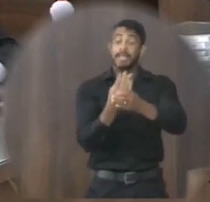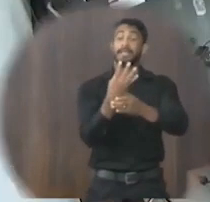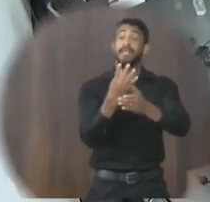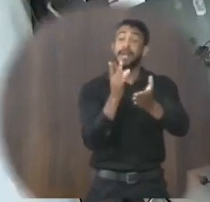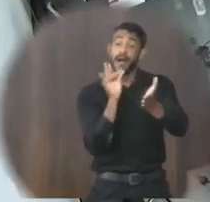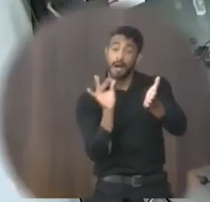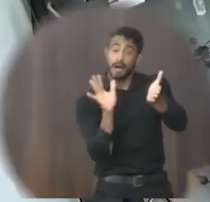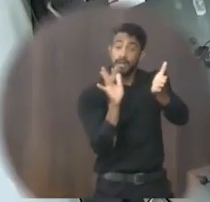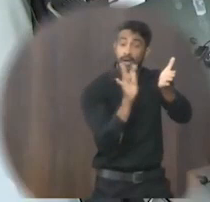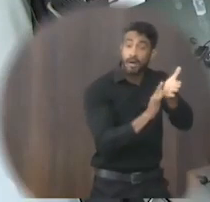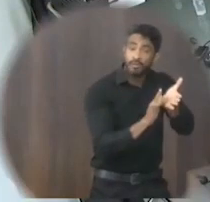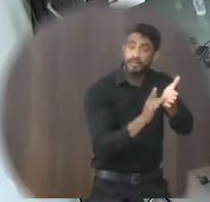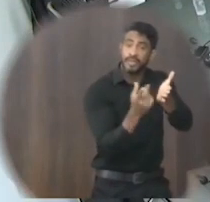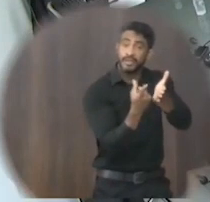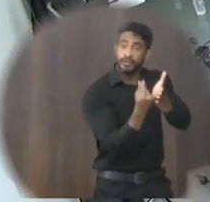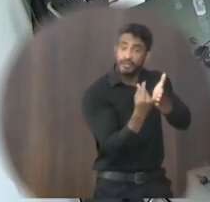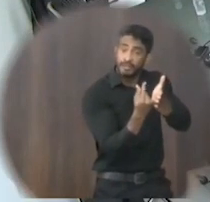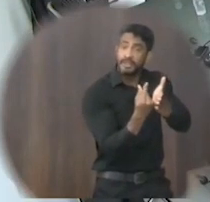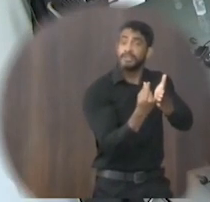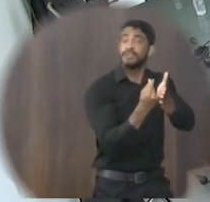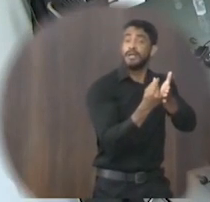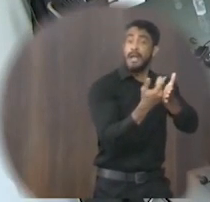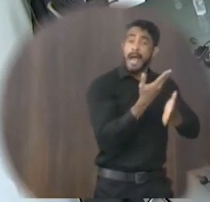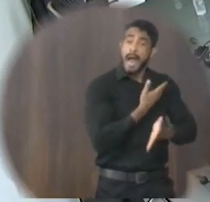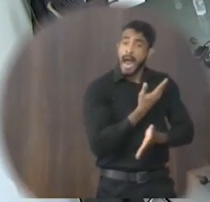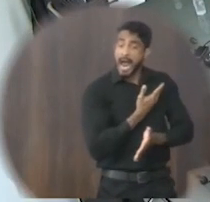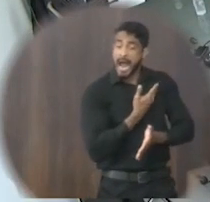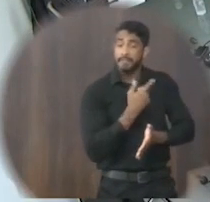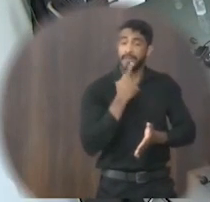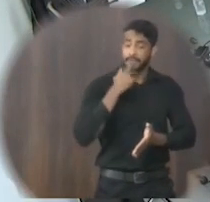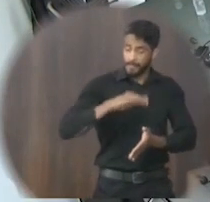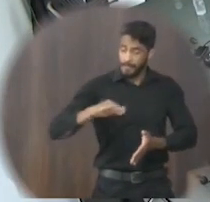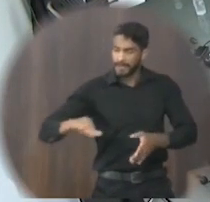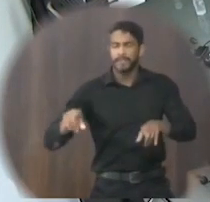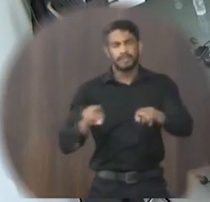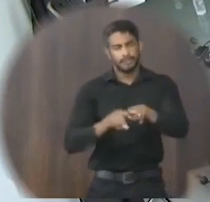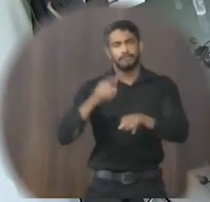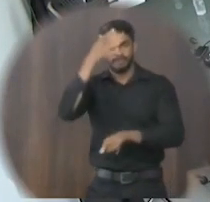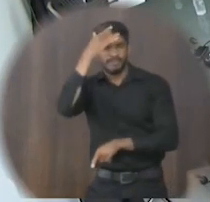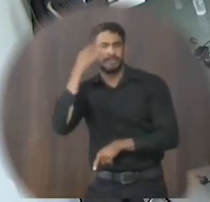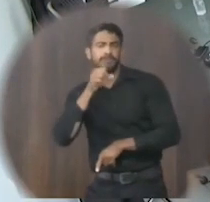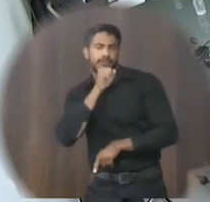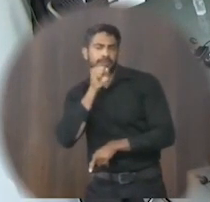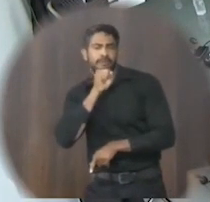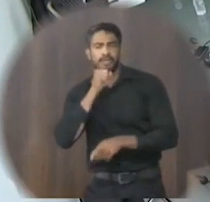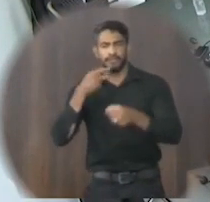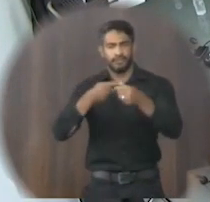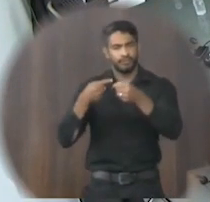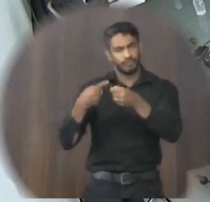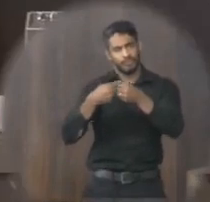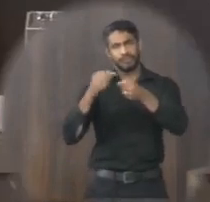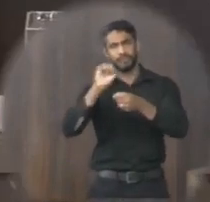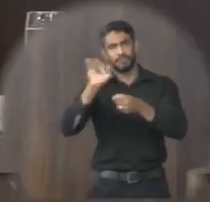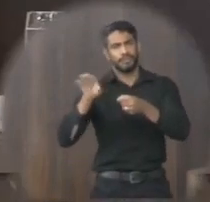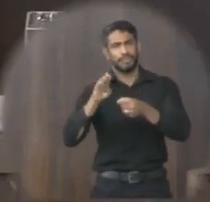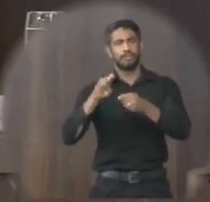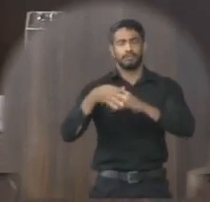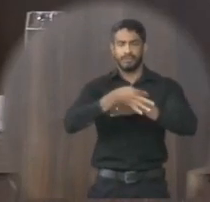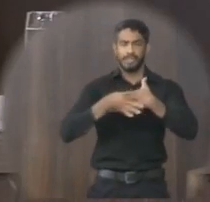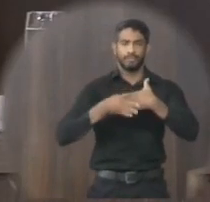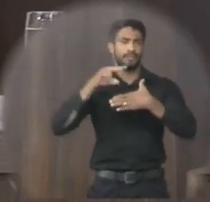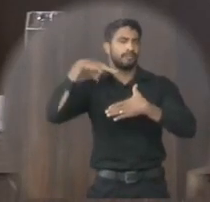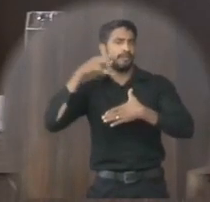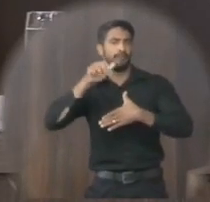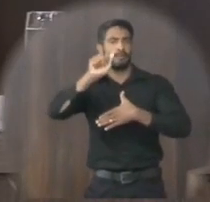selo contabilista amigo da criança e do idoso No âmbito do município de Janaúba E da outras providências De autoria do vereador